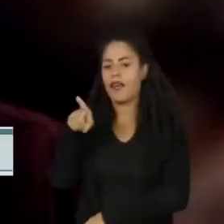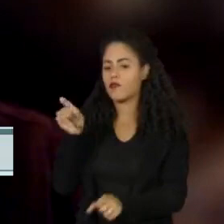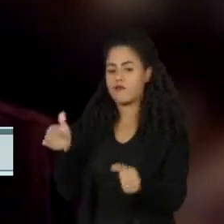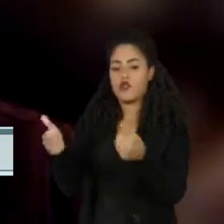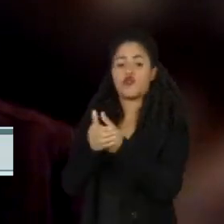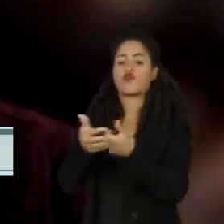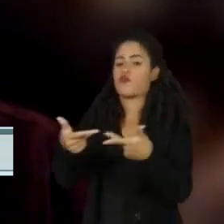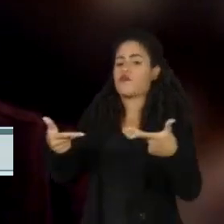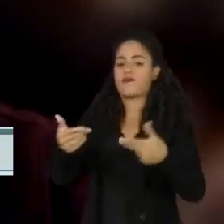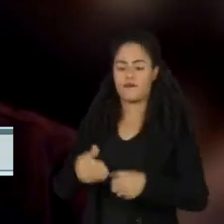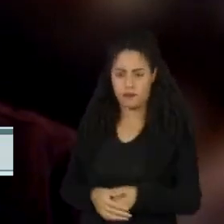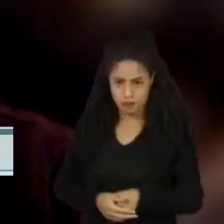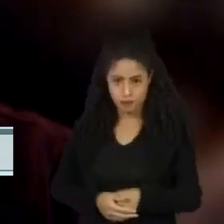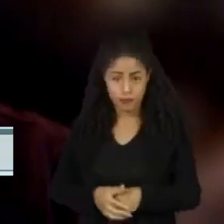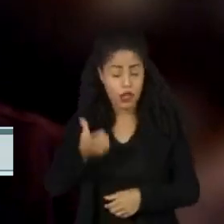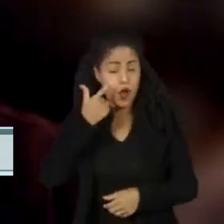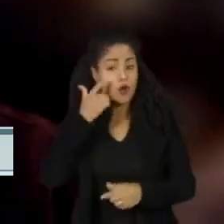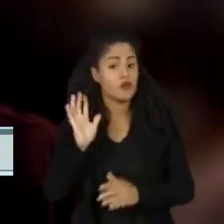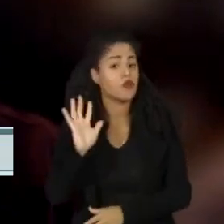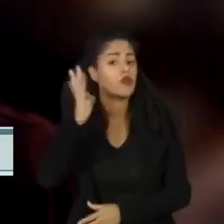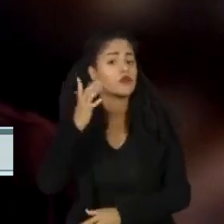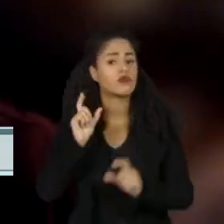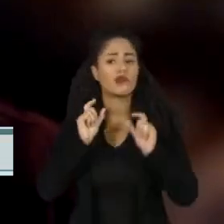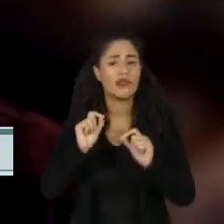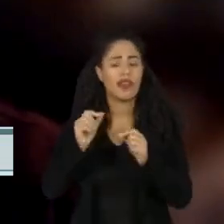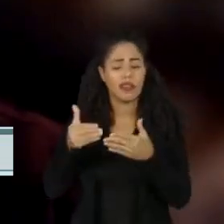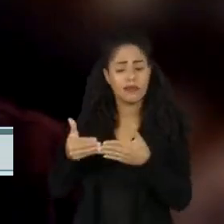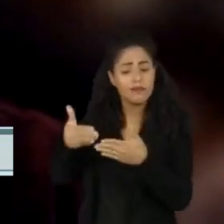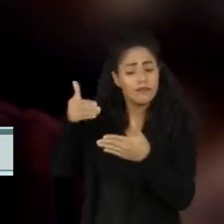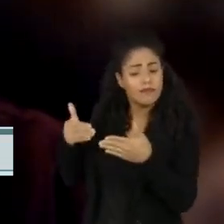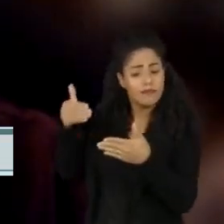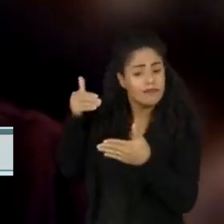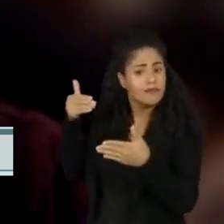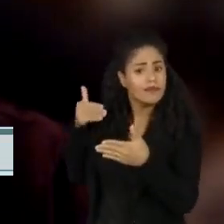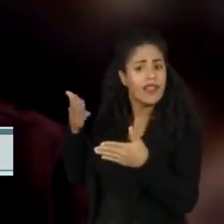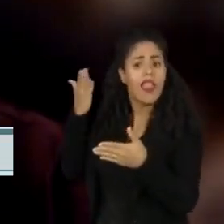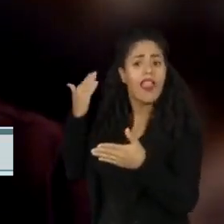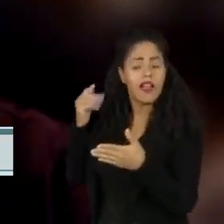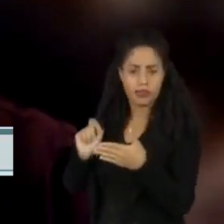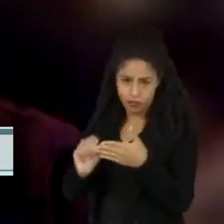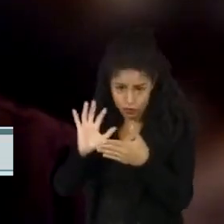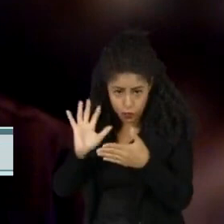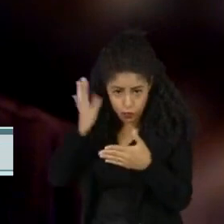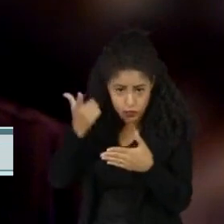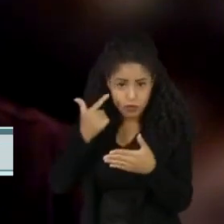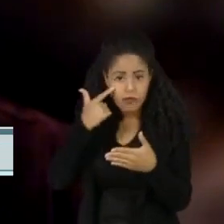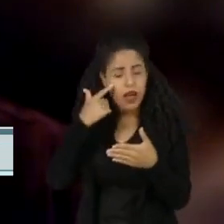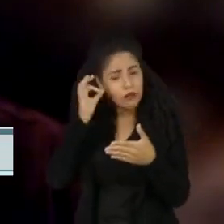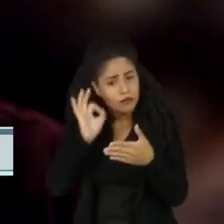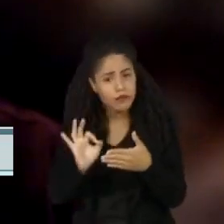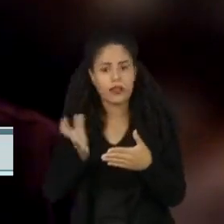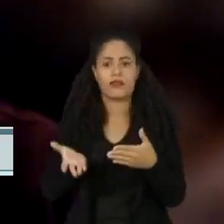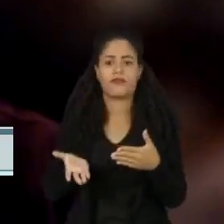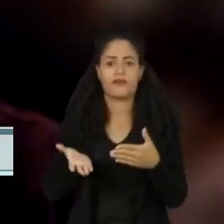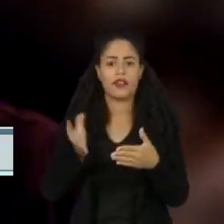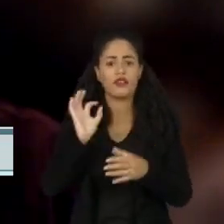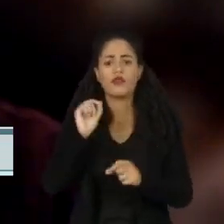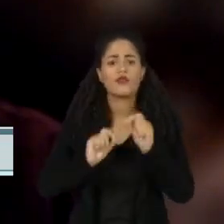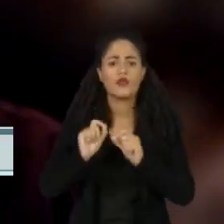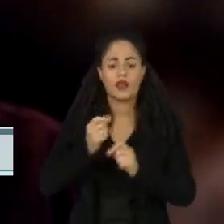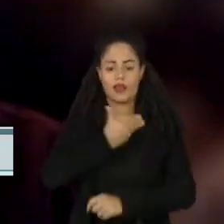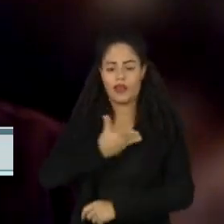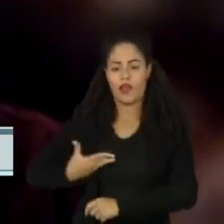O que está acontecendo hoje é fruto de um esquecimento proposital do